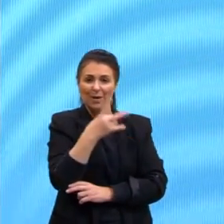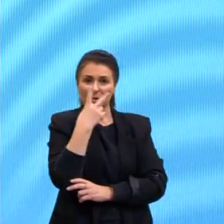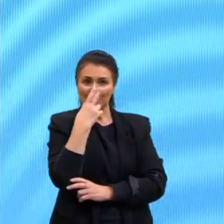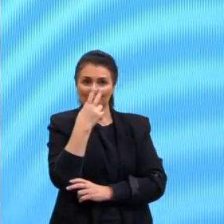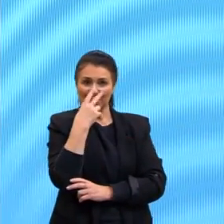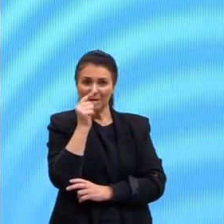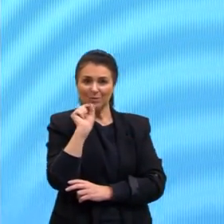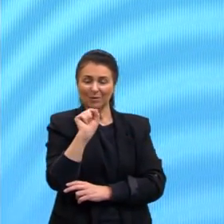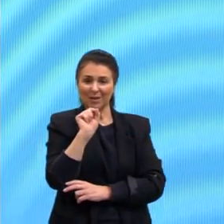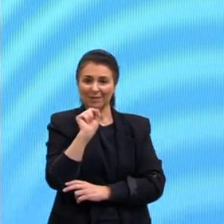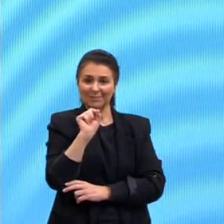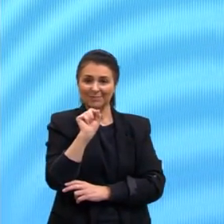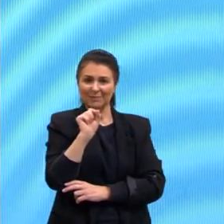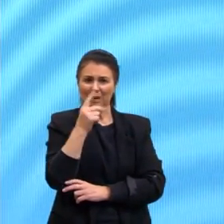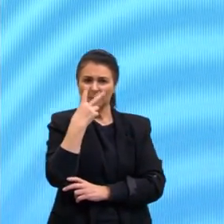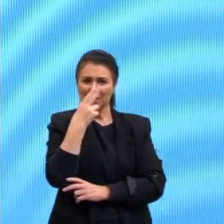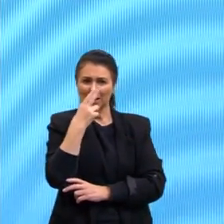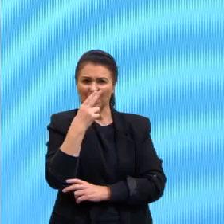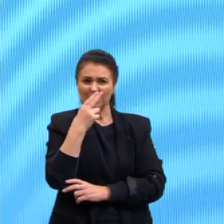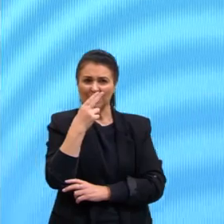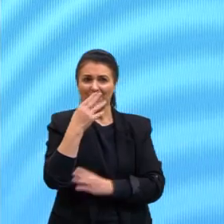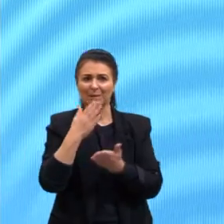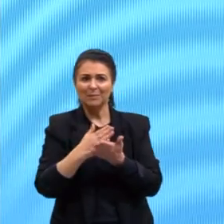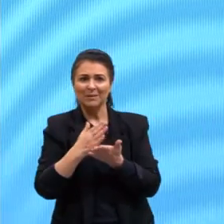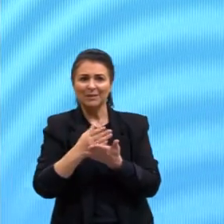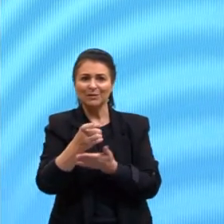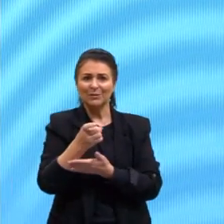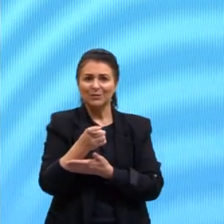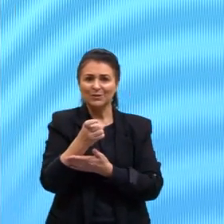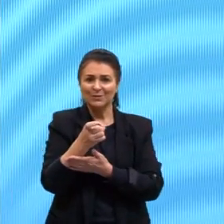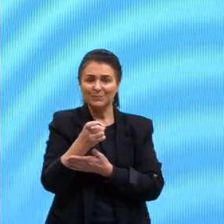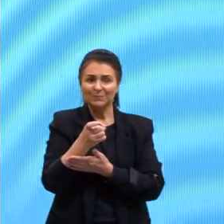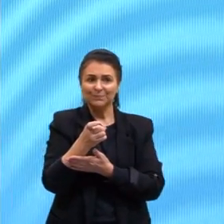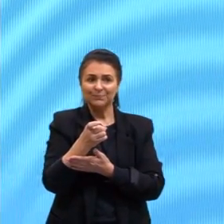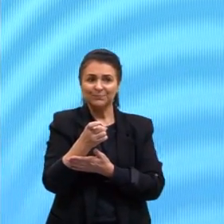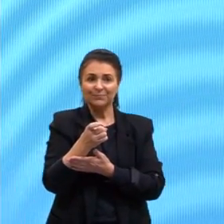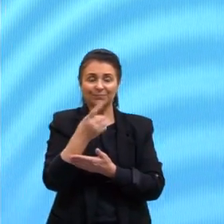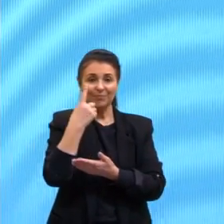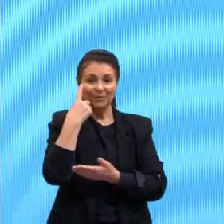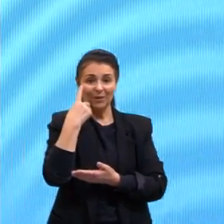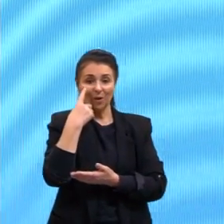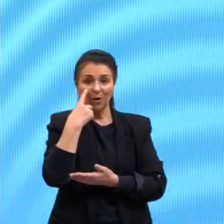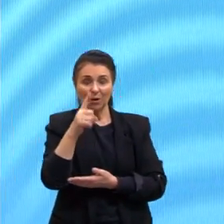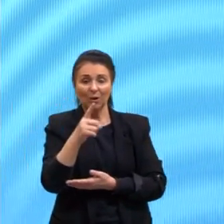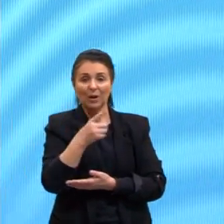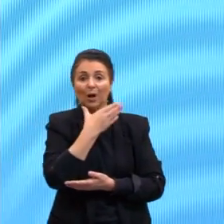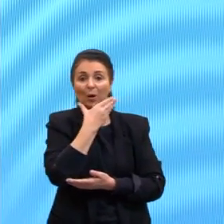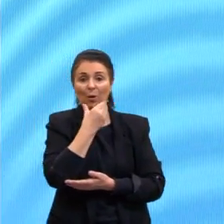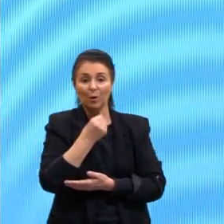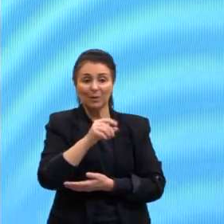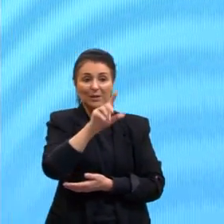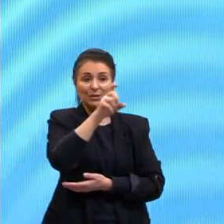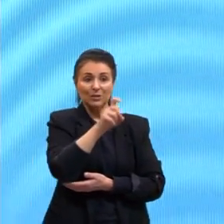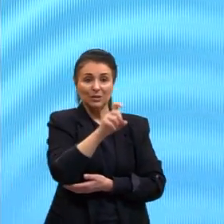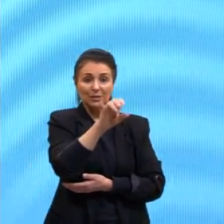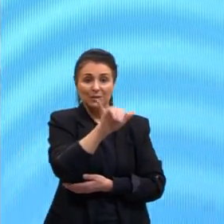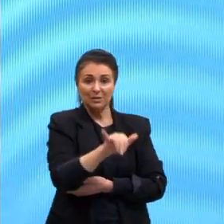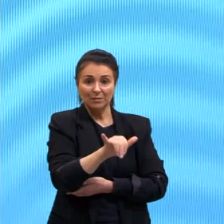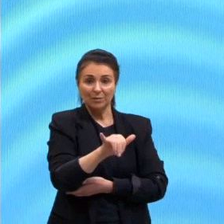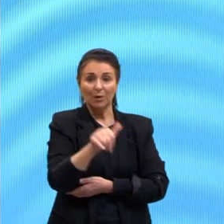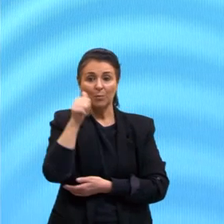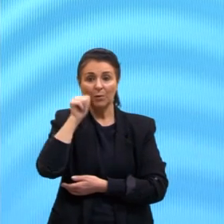porque parece um Y pela metade, o X, né? Então, aqui o homem, XY, e mulher,